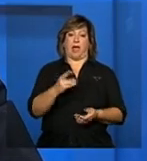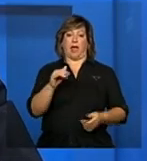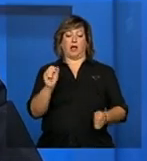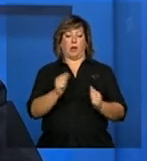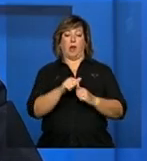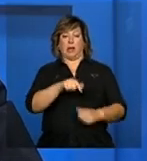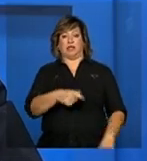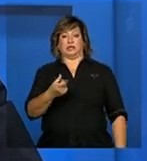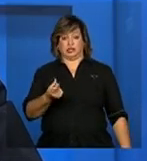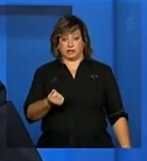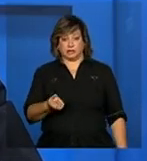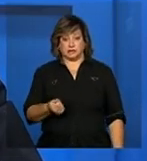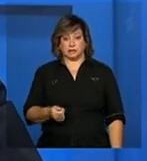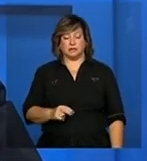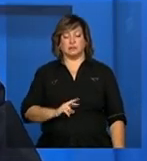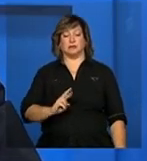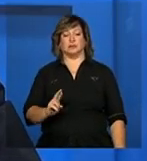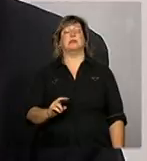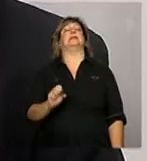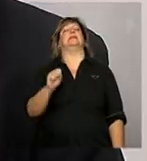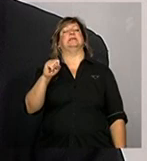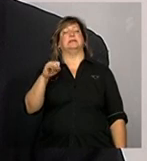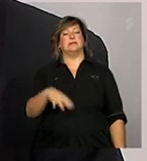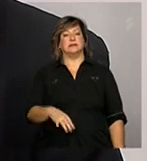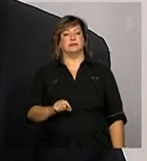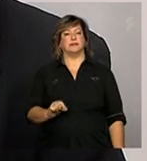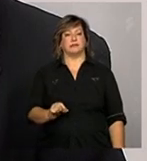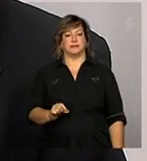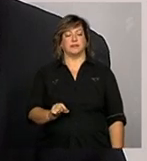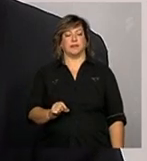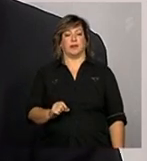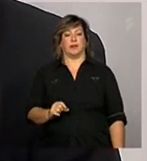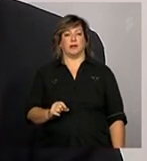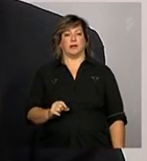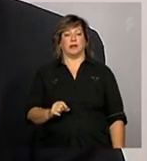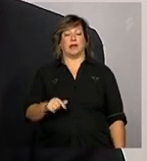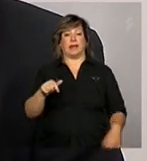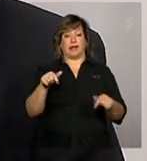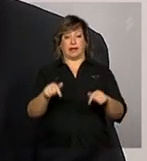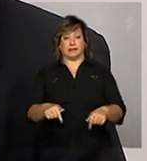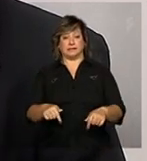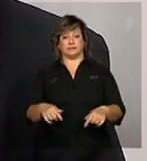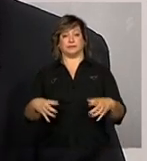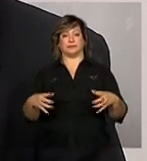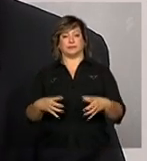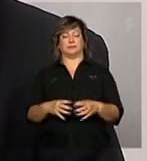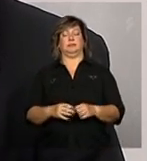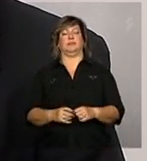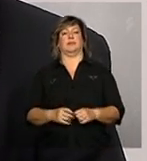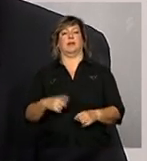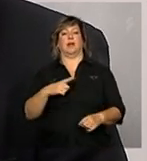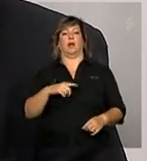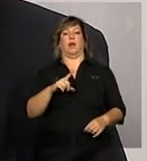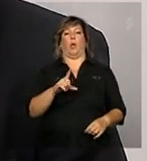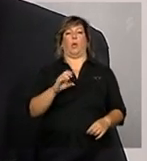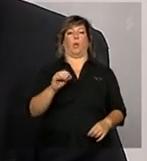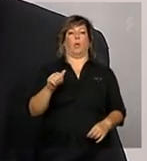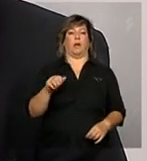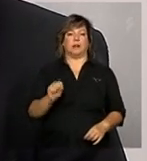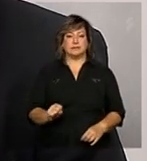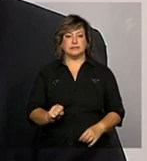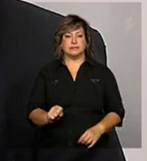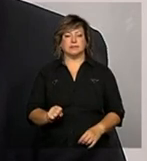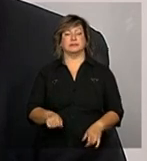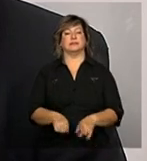recursos sim a gente nessa toada a gente pode citar a Luas que já